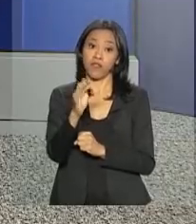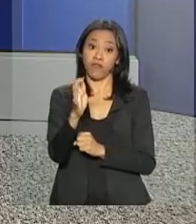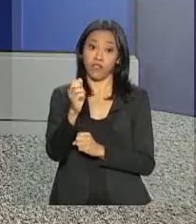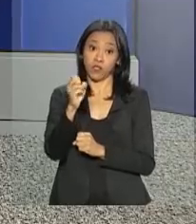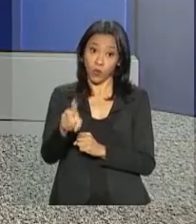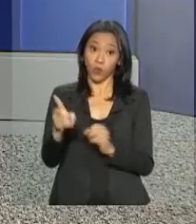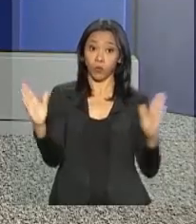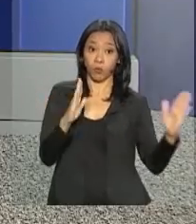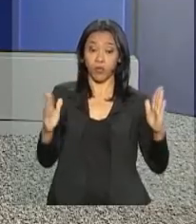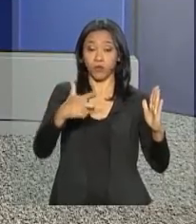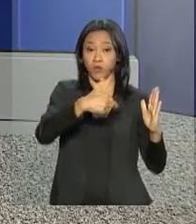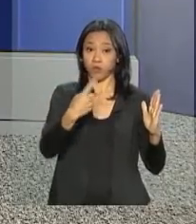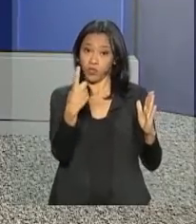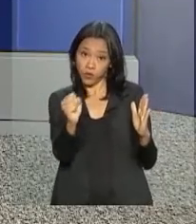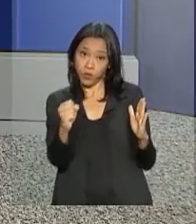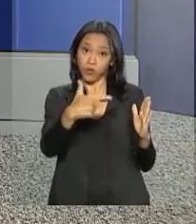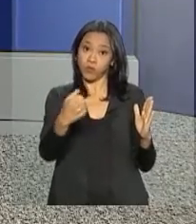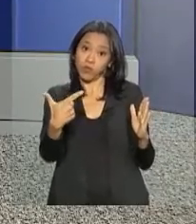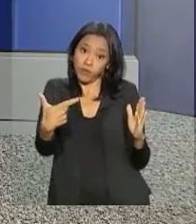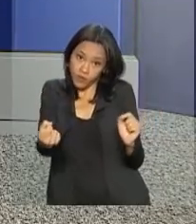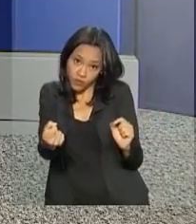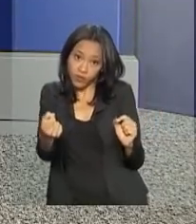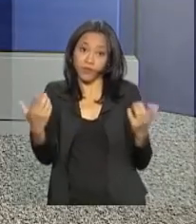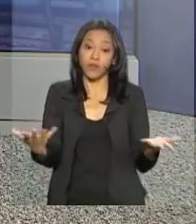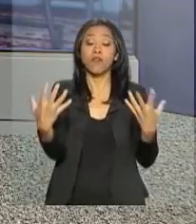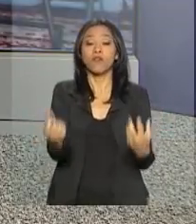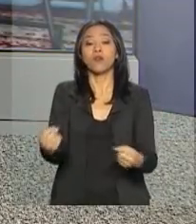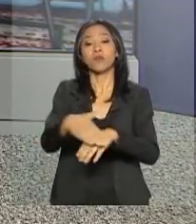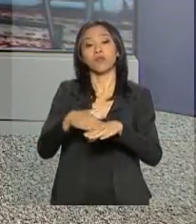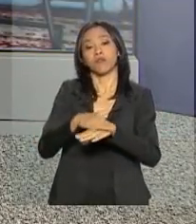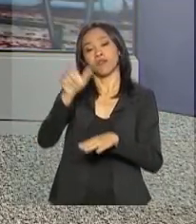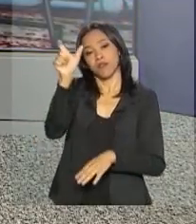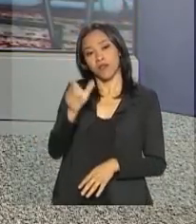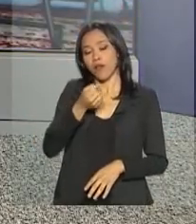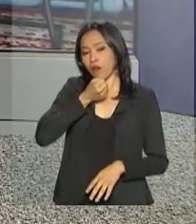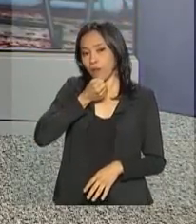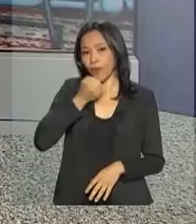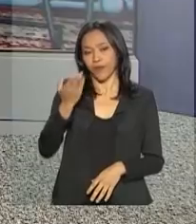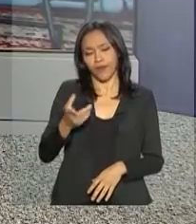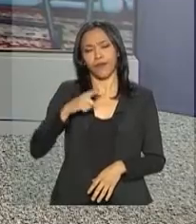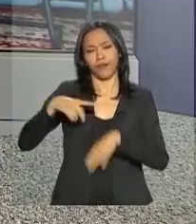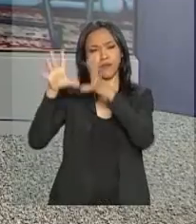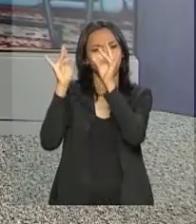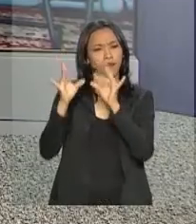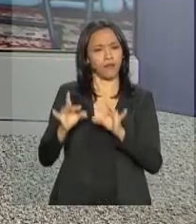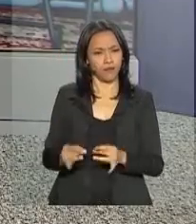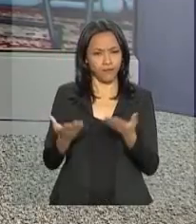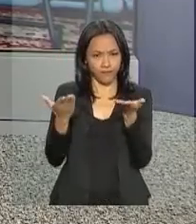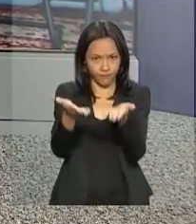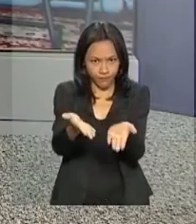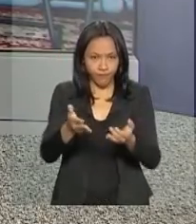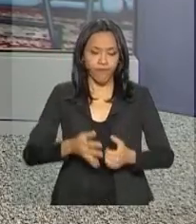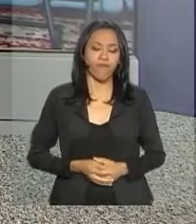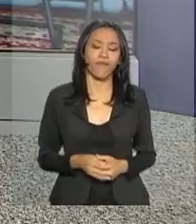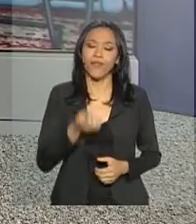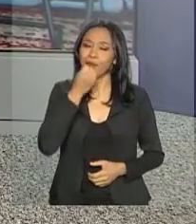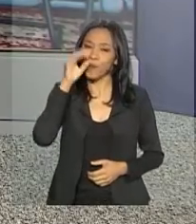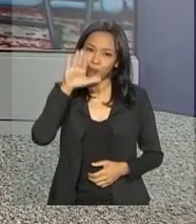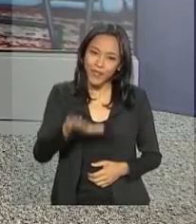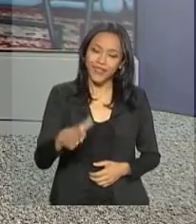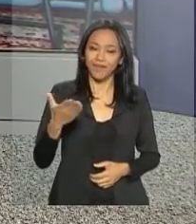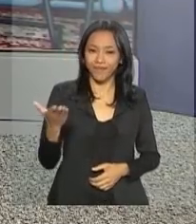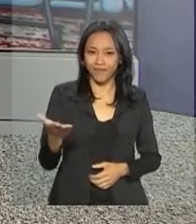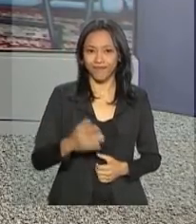-2020. E nós vamos conversar então com a repórter Luciana Colares de Holanda, que tem os detalhes ao vivo. Boa tarde,